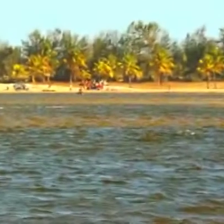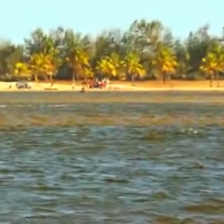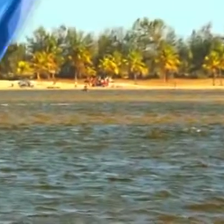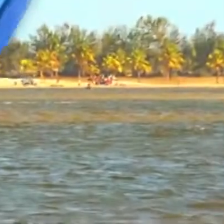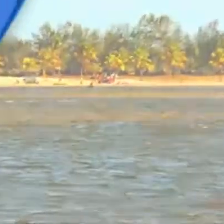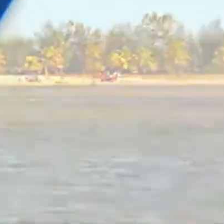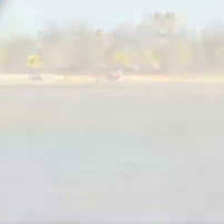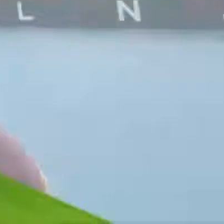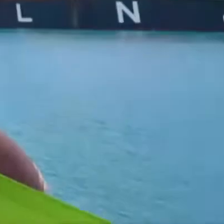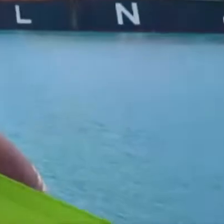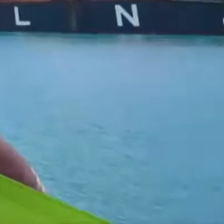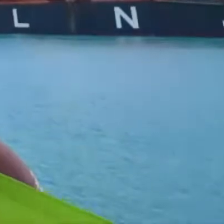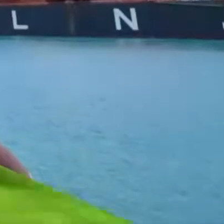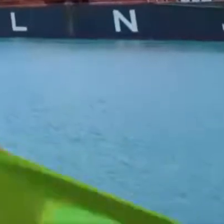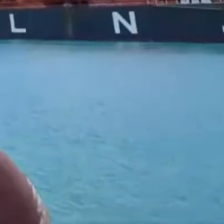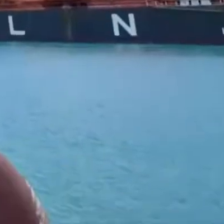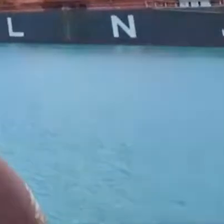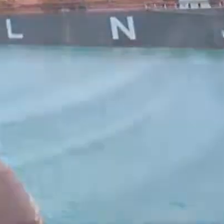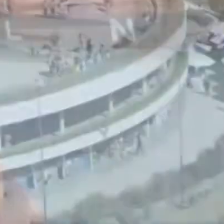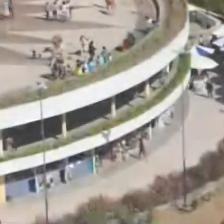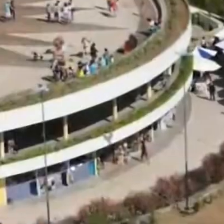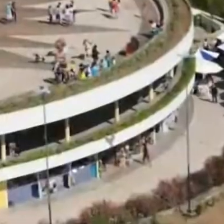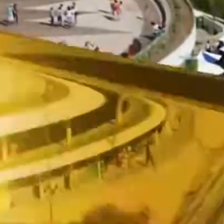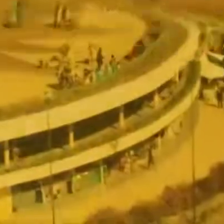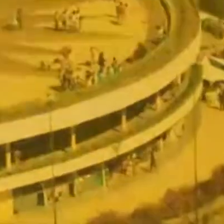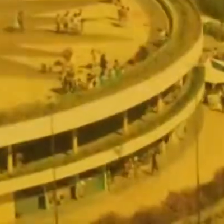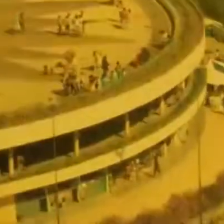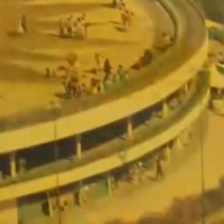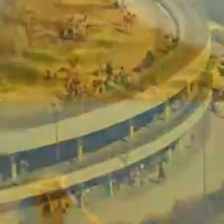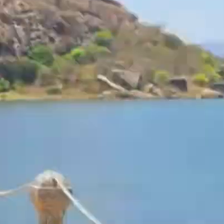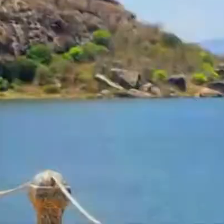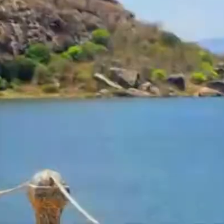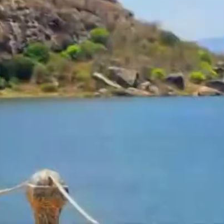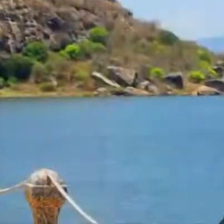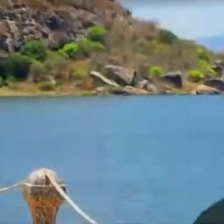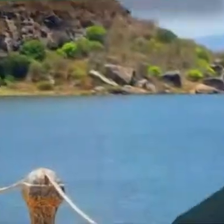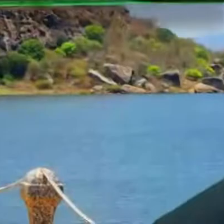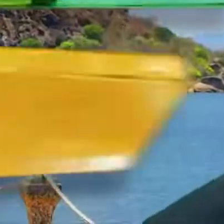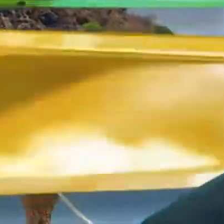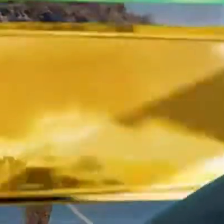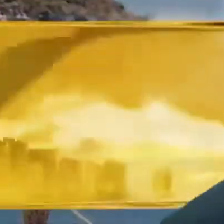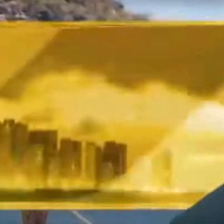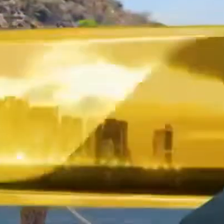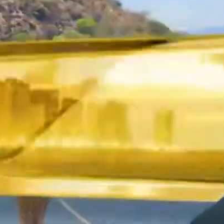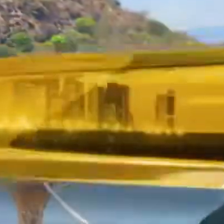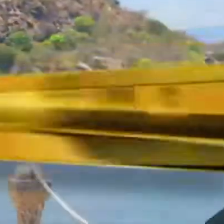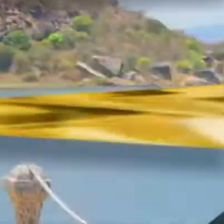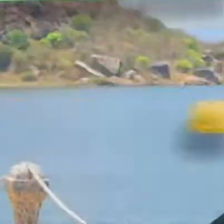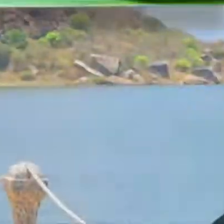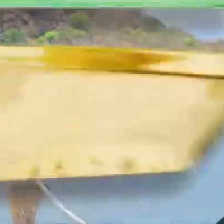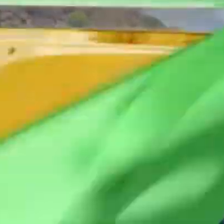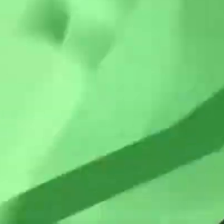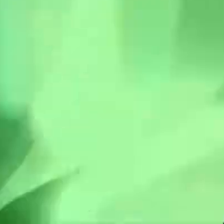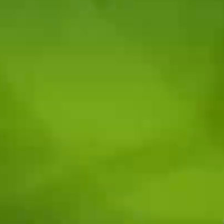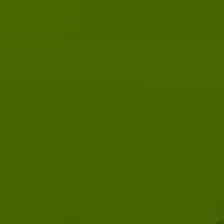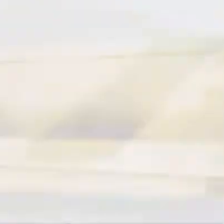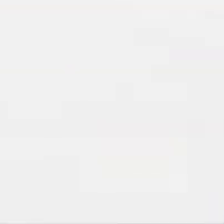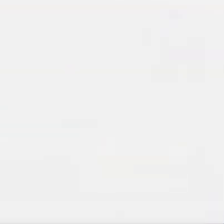Nossa marca é mudar pra você se ver melhor, aqui na TV